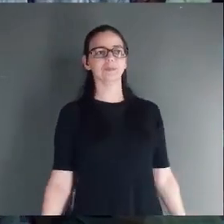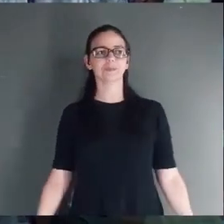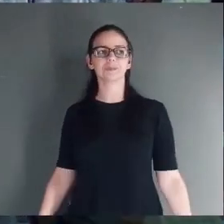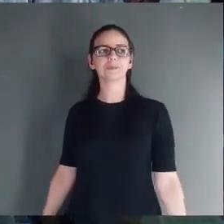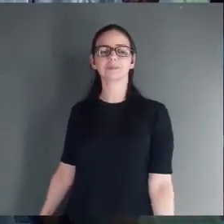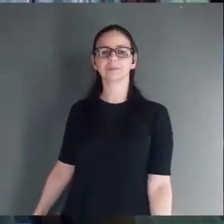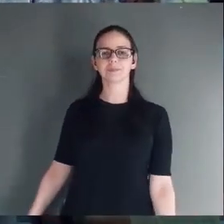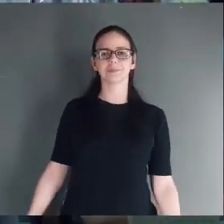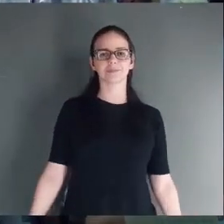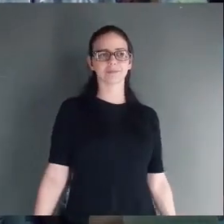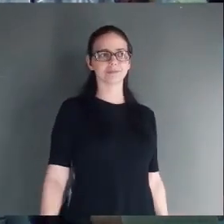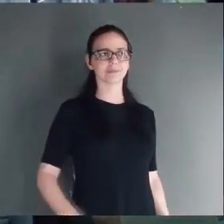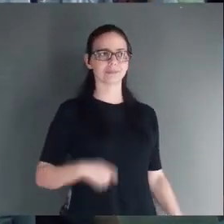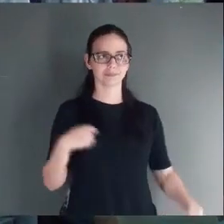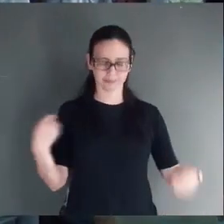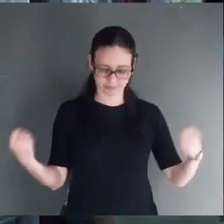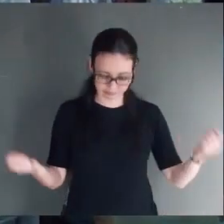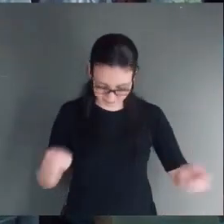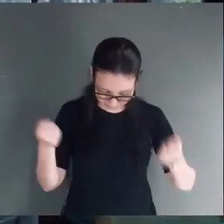Tocou Aleluia.